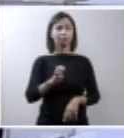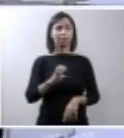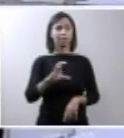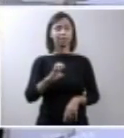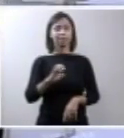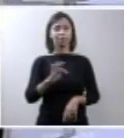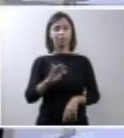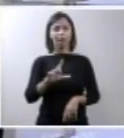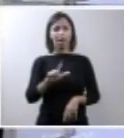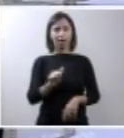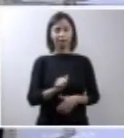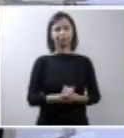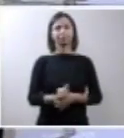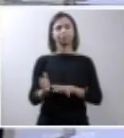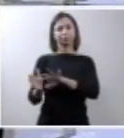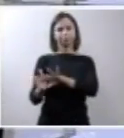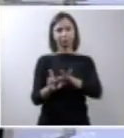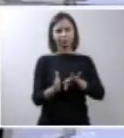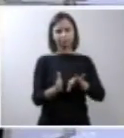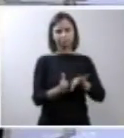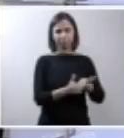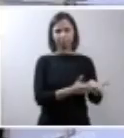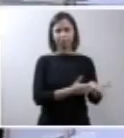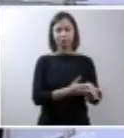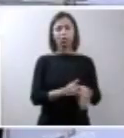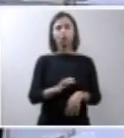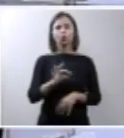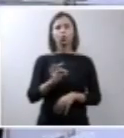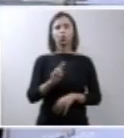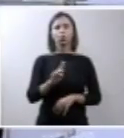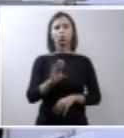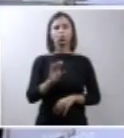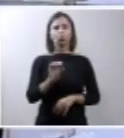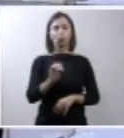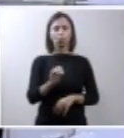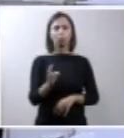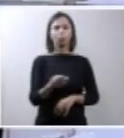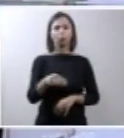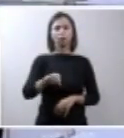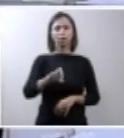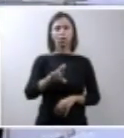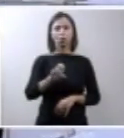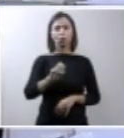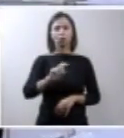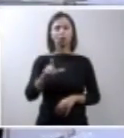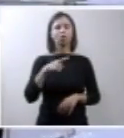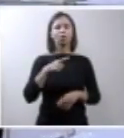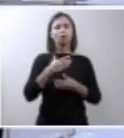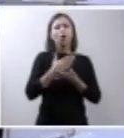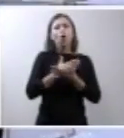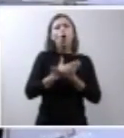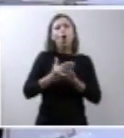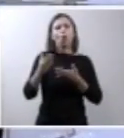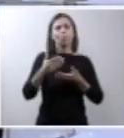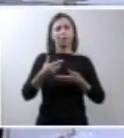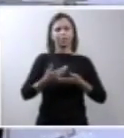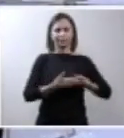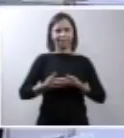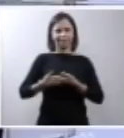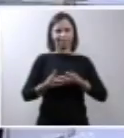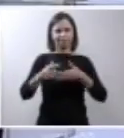O tubo neural é uma forma inicial do desenvolvimento do embrião humano